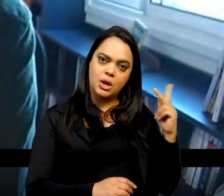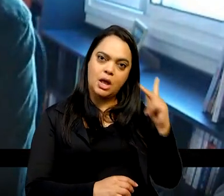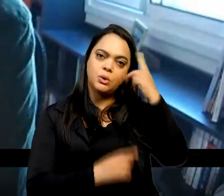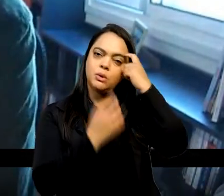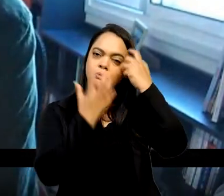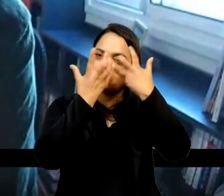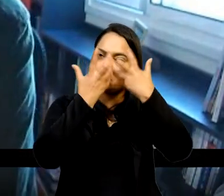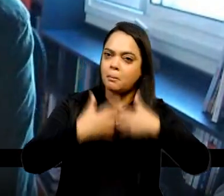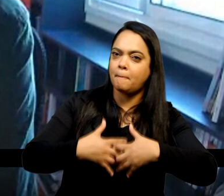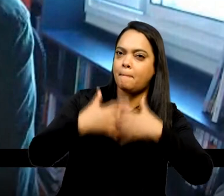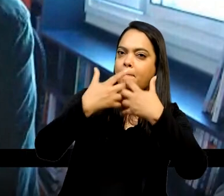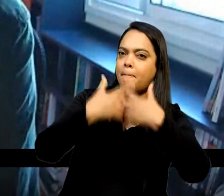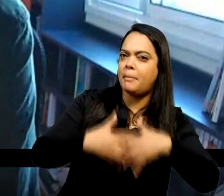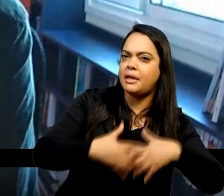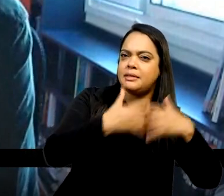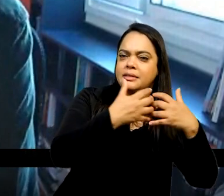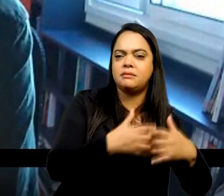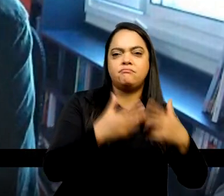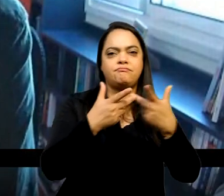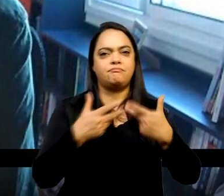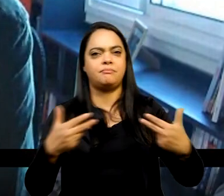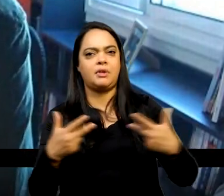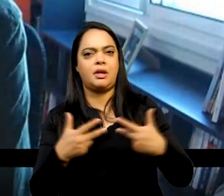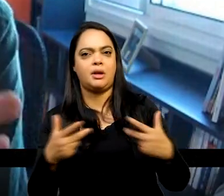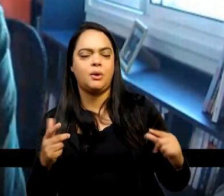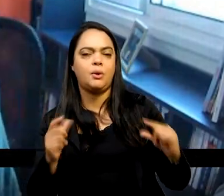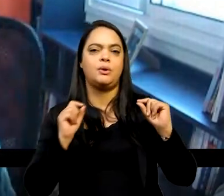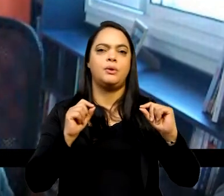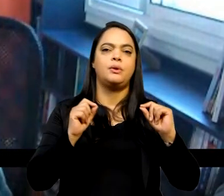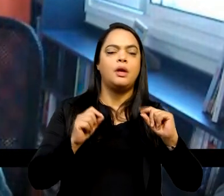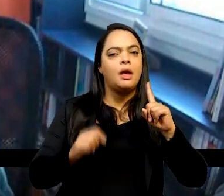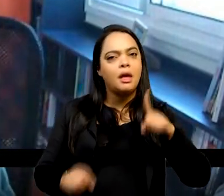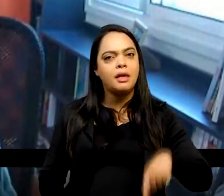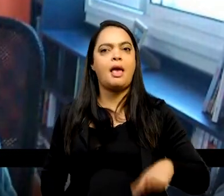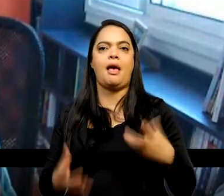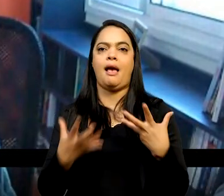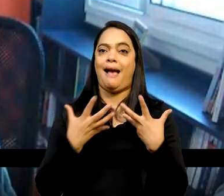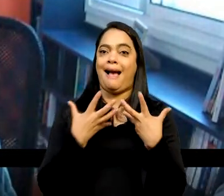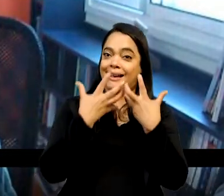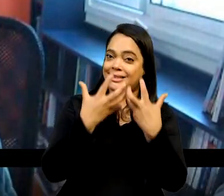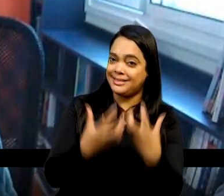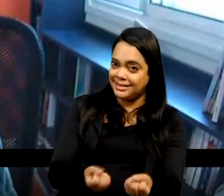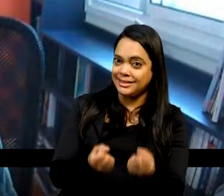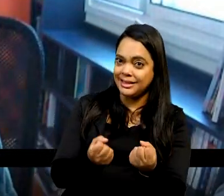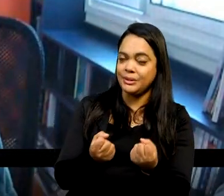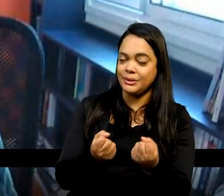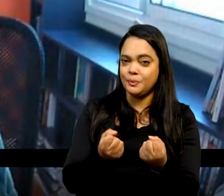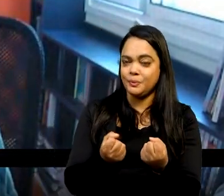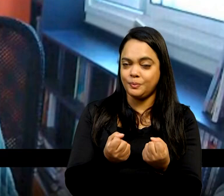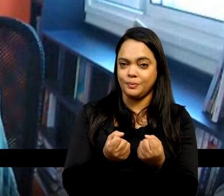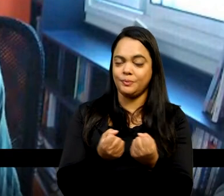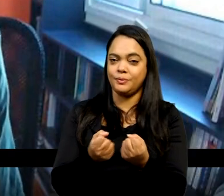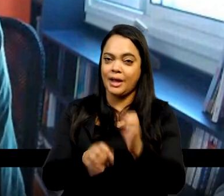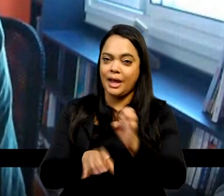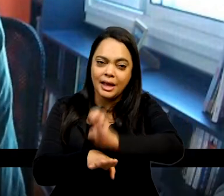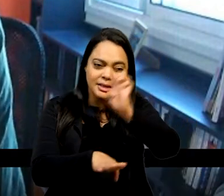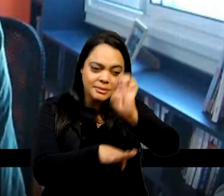certas coisas, e isso é razoavelmente aceito entre os especialistas,